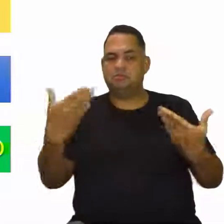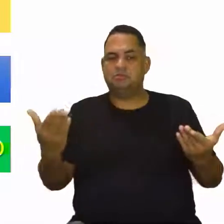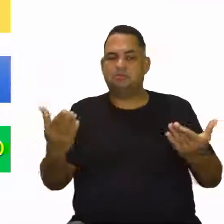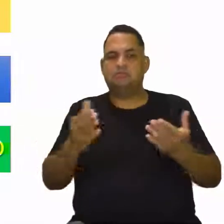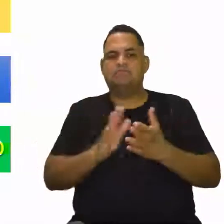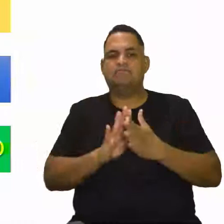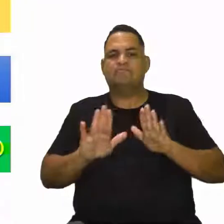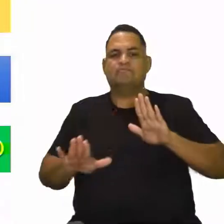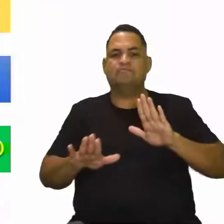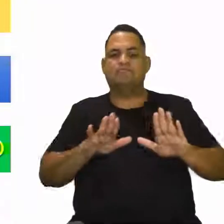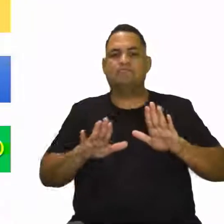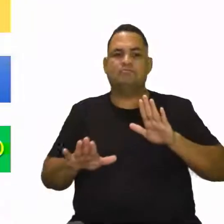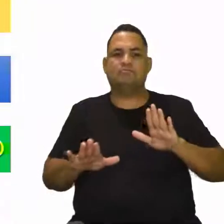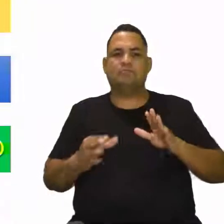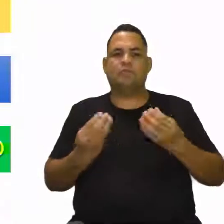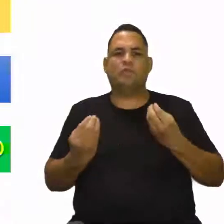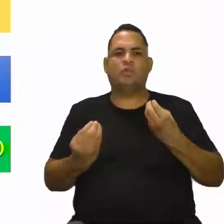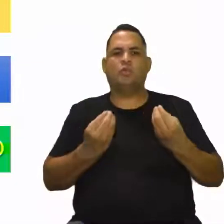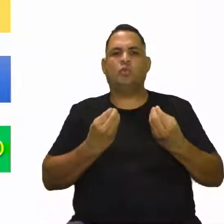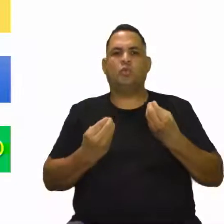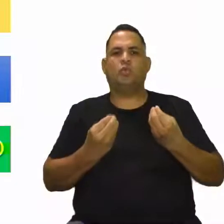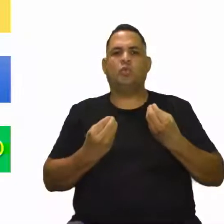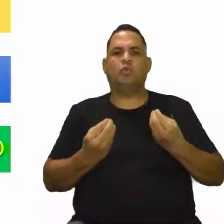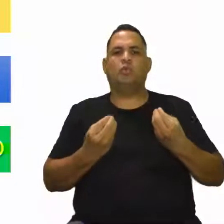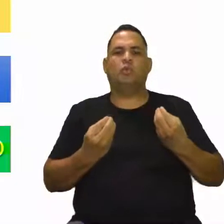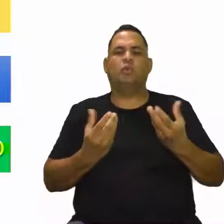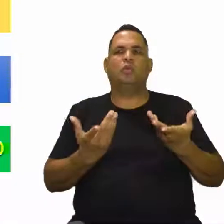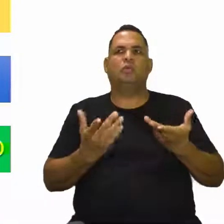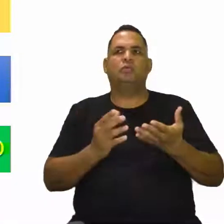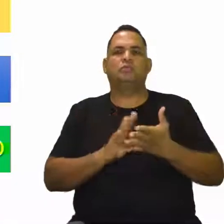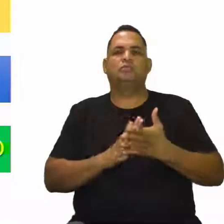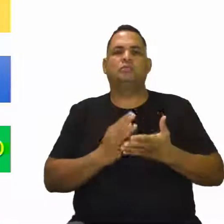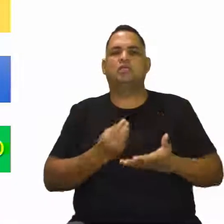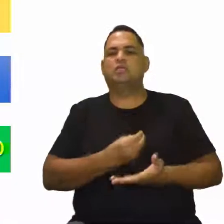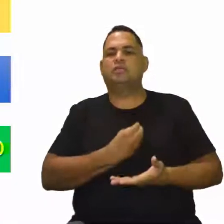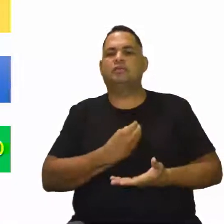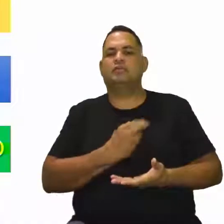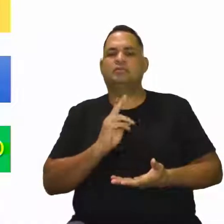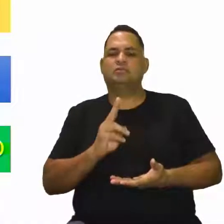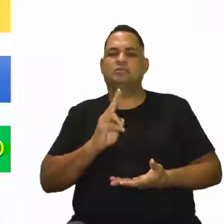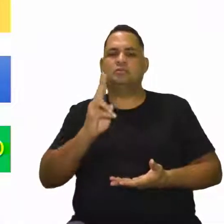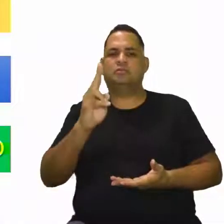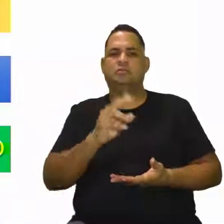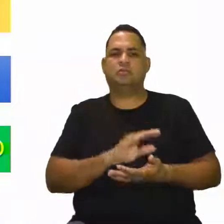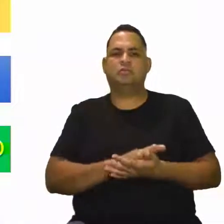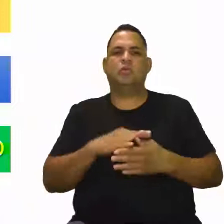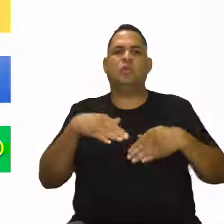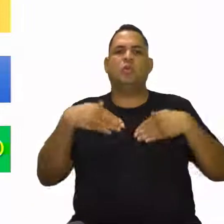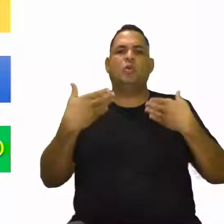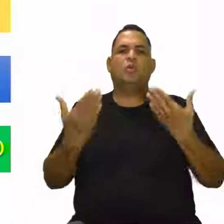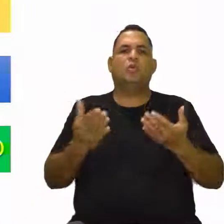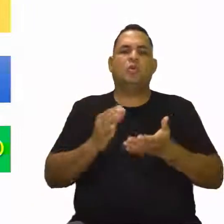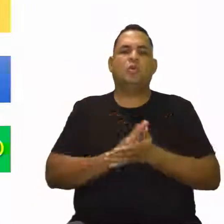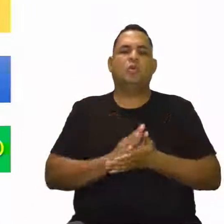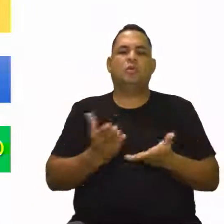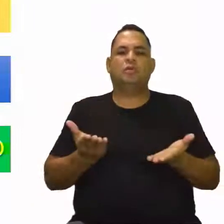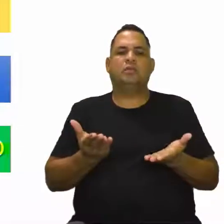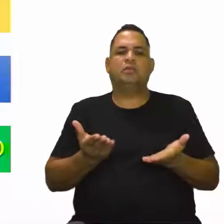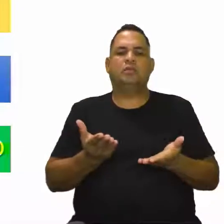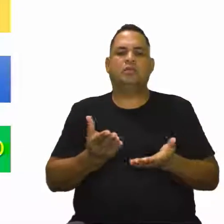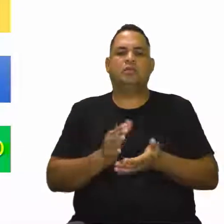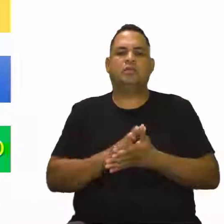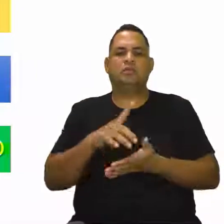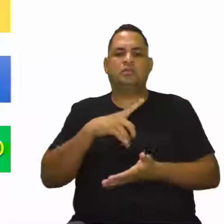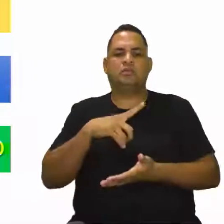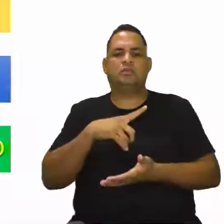Vai depender aí do como que ele se locomoveu ao longo dessa vida, né? Quais são as ações que levaram ele